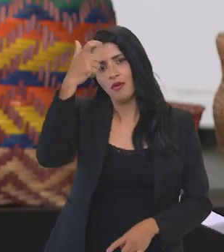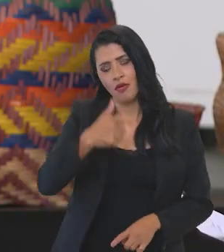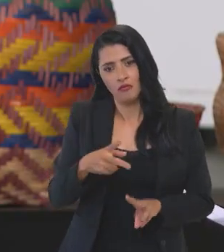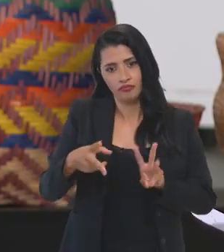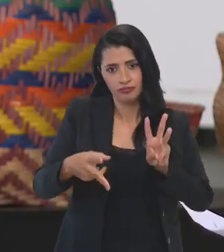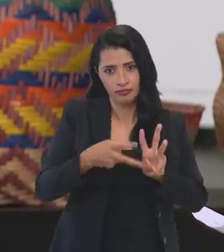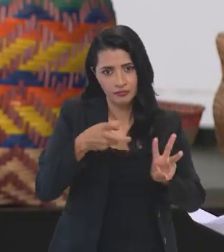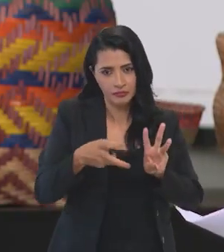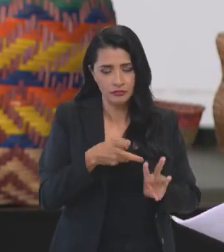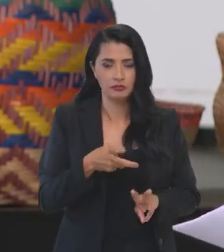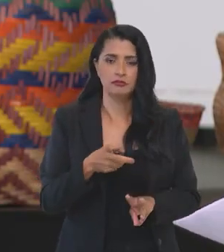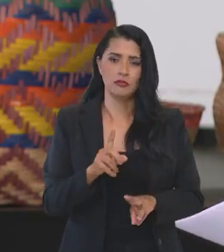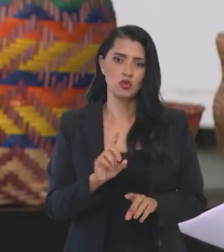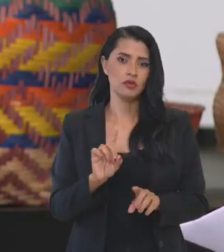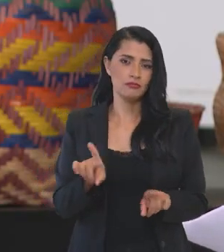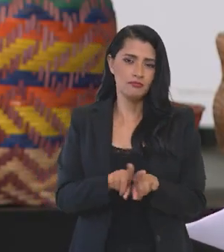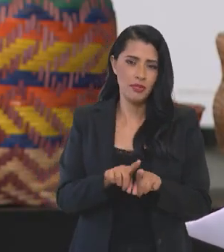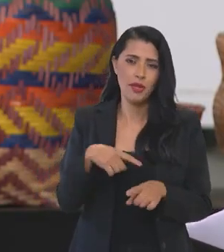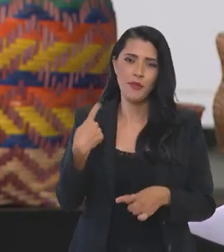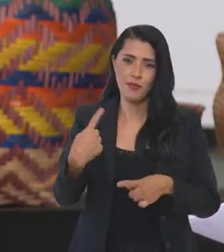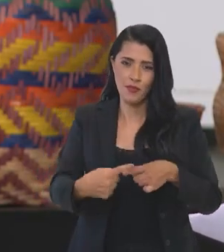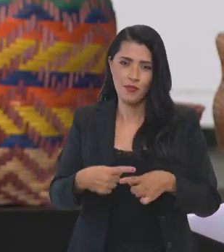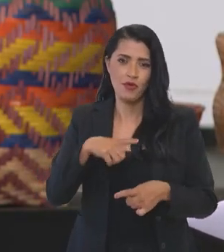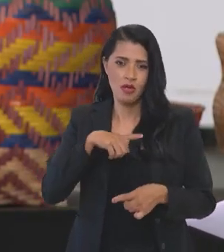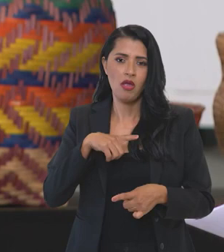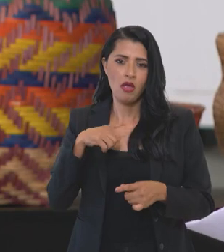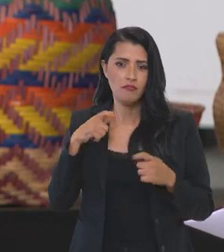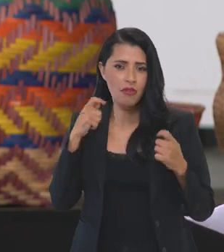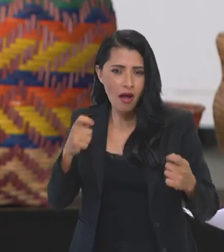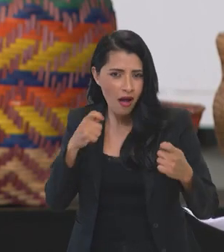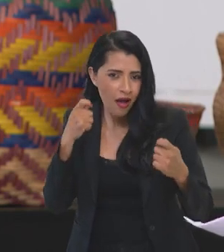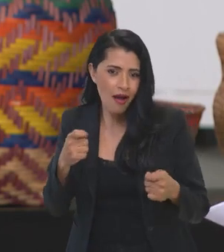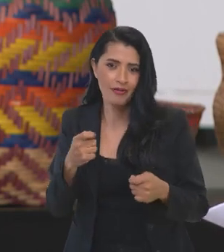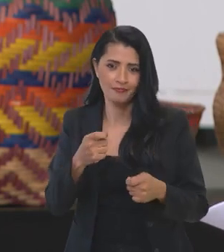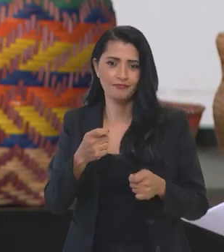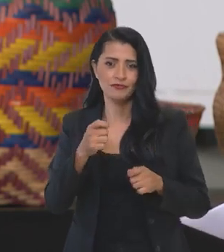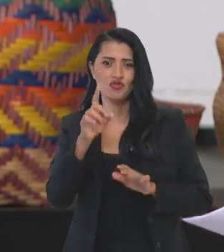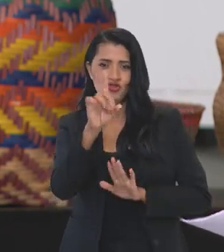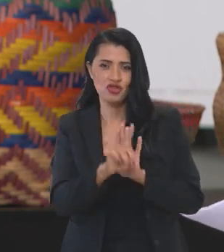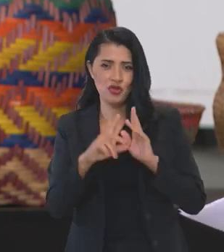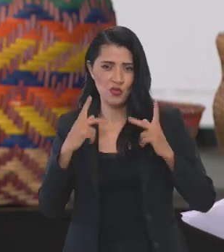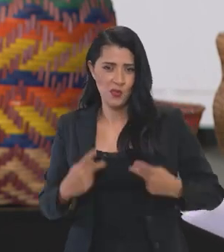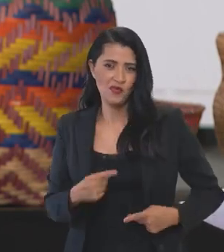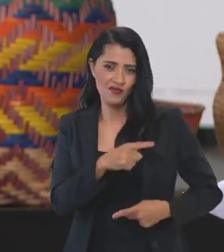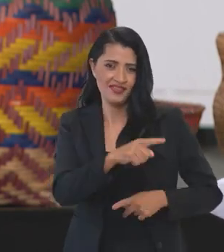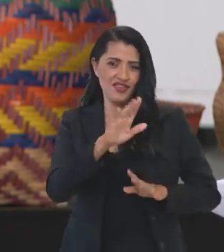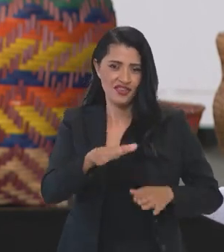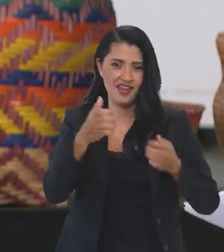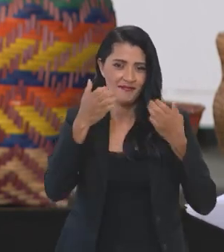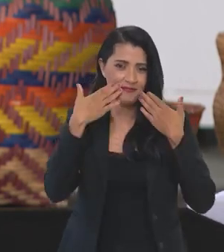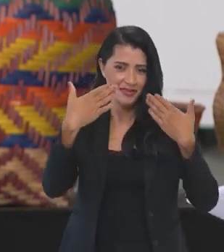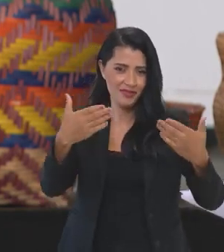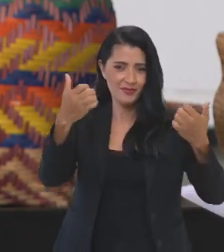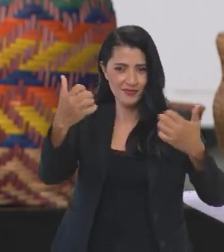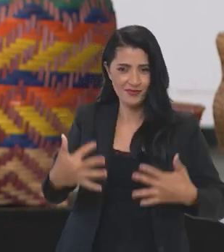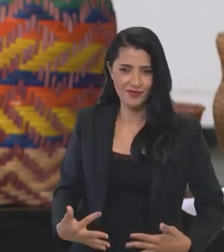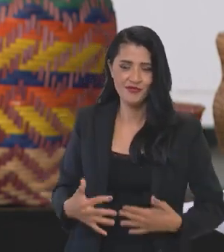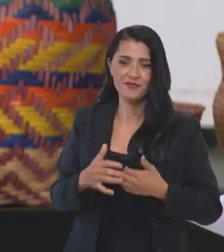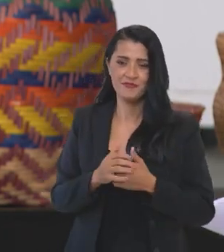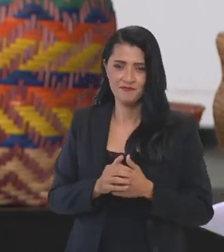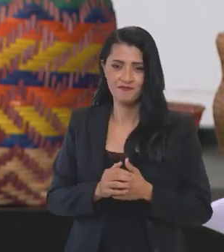de ser indígena, mas também por ser ativista nos direitos humanos, como você bem apresentou,